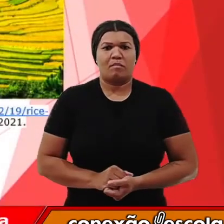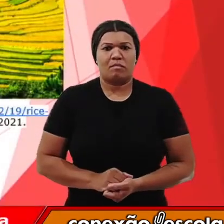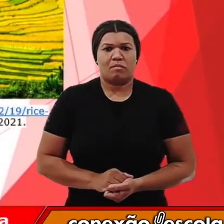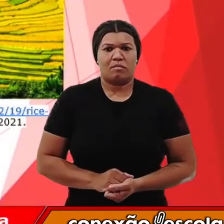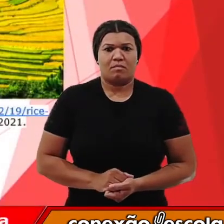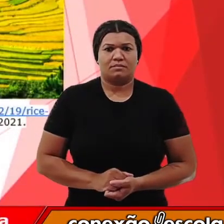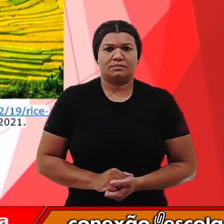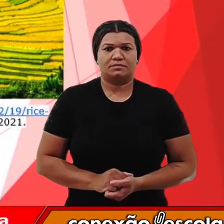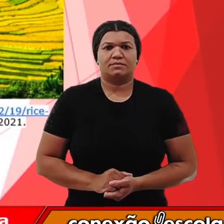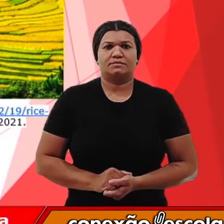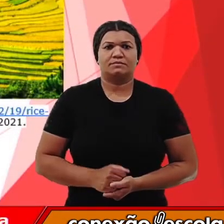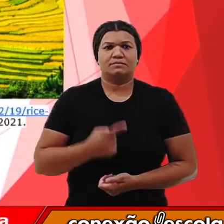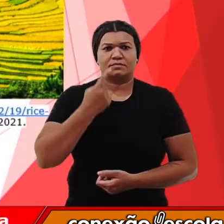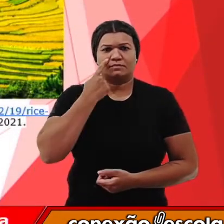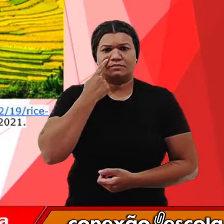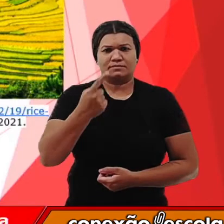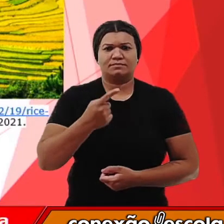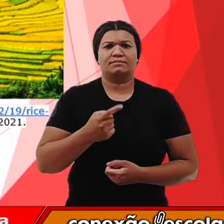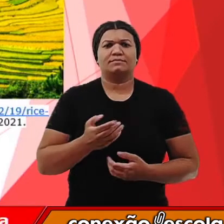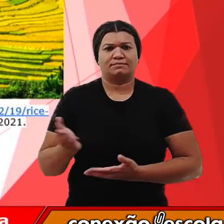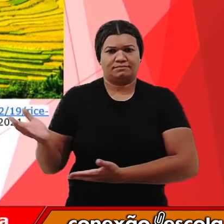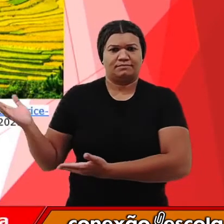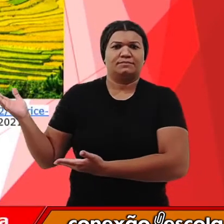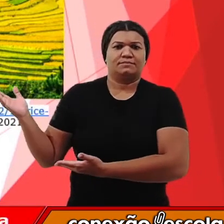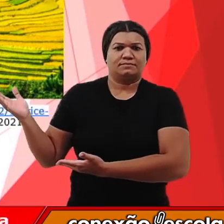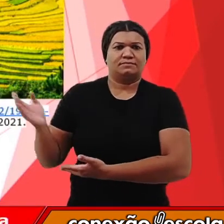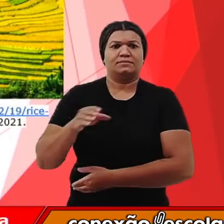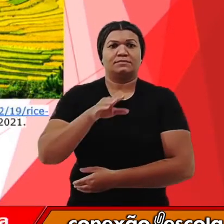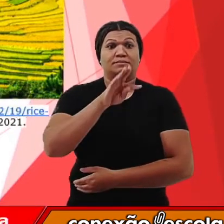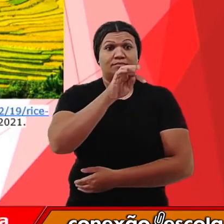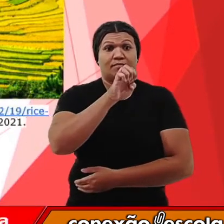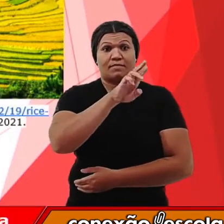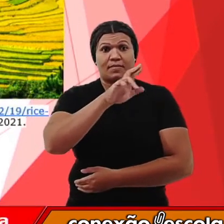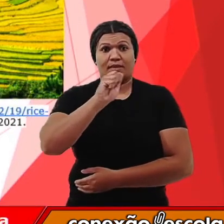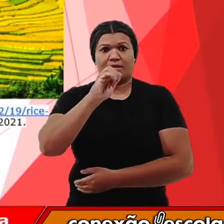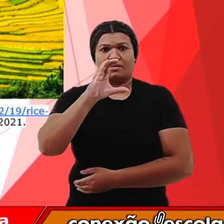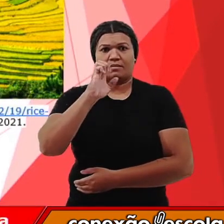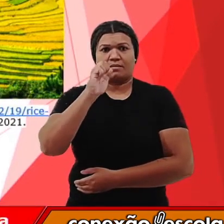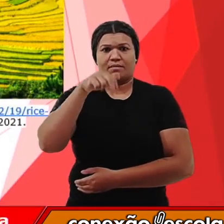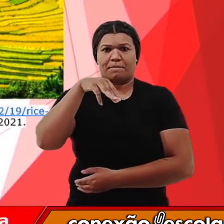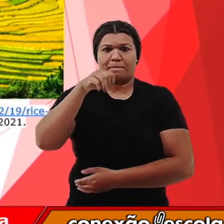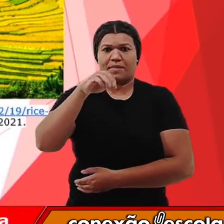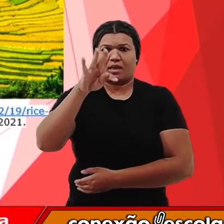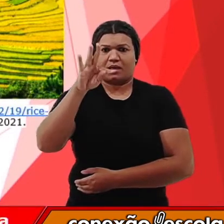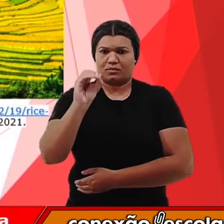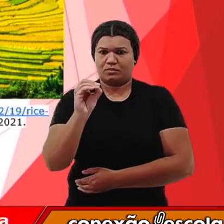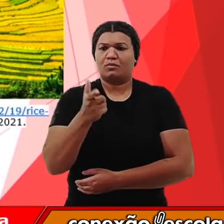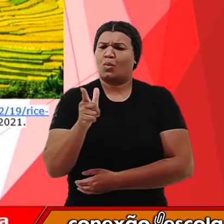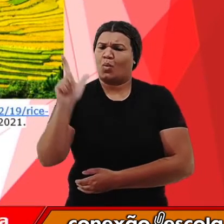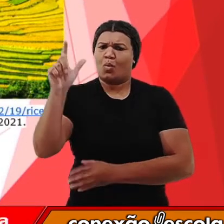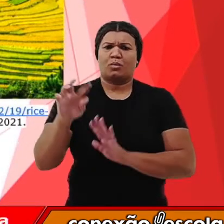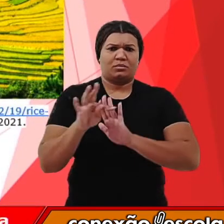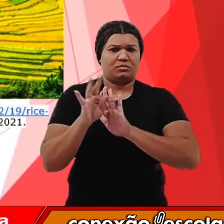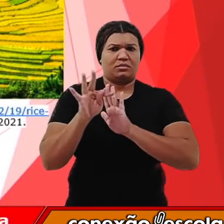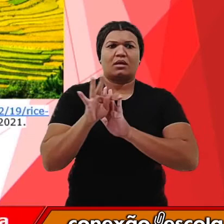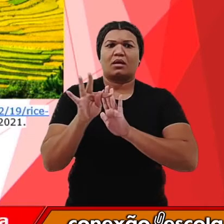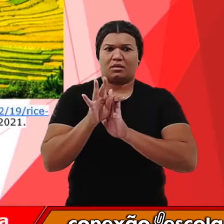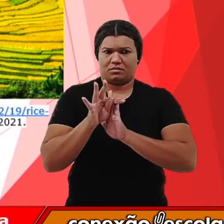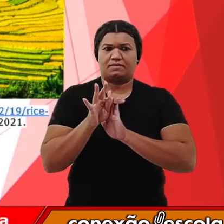O terraciamento é uma outra técnica agrícola que também tem por objetivo